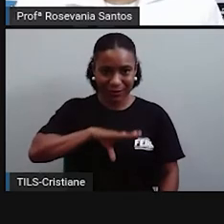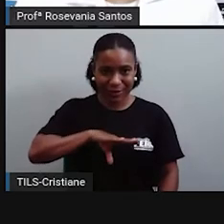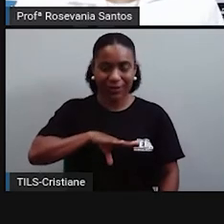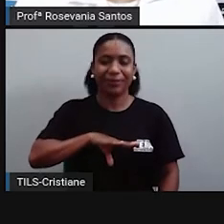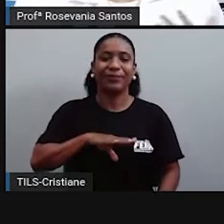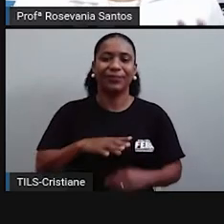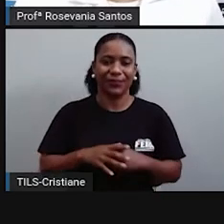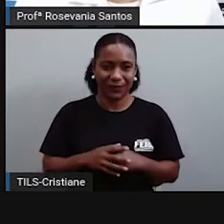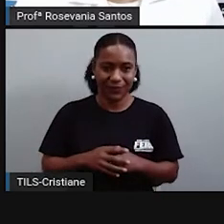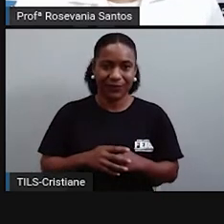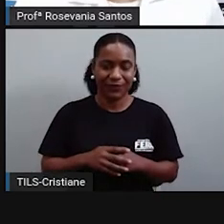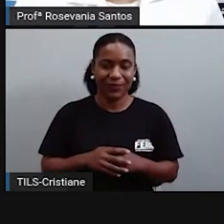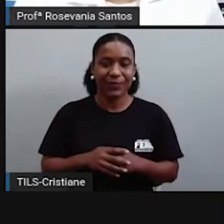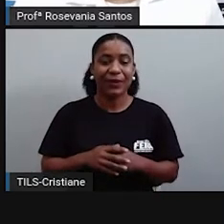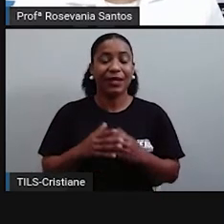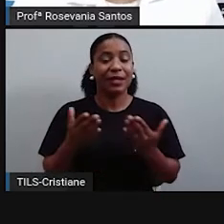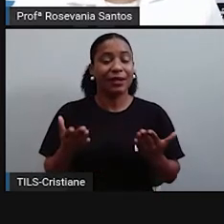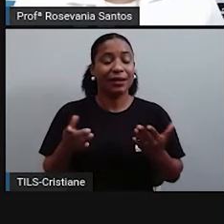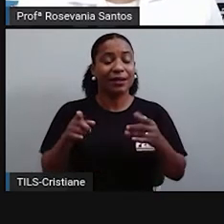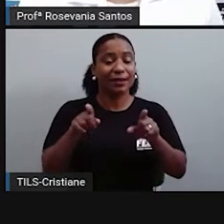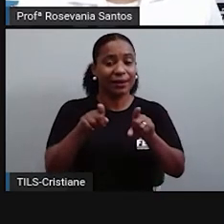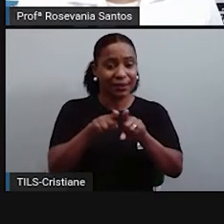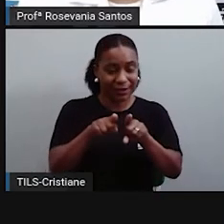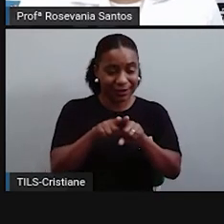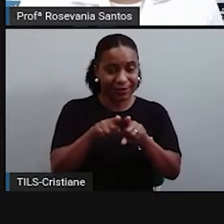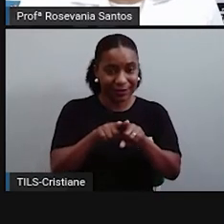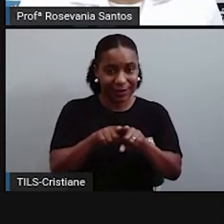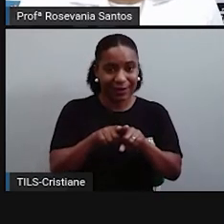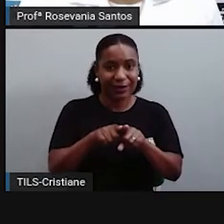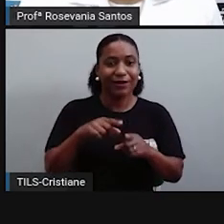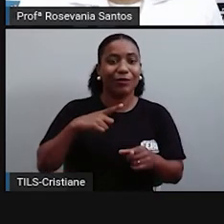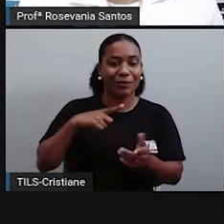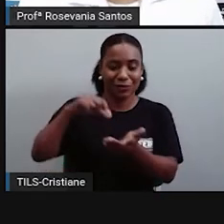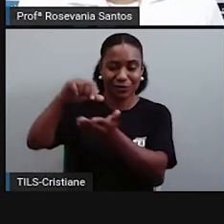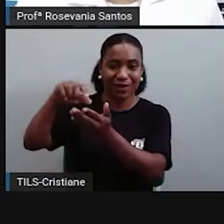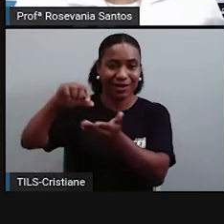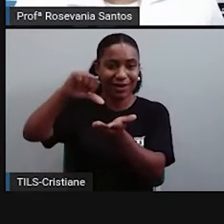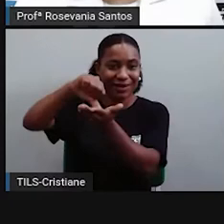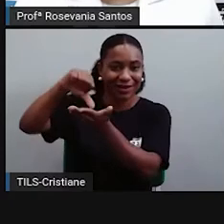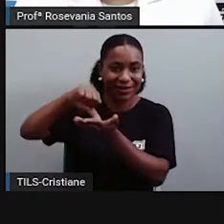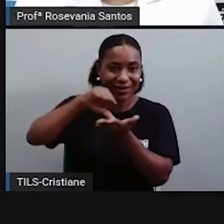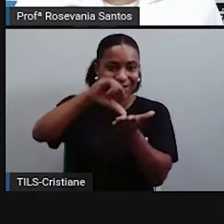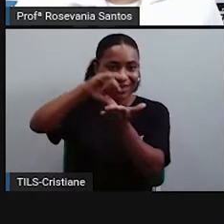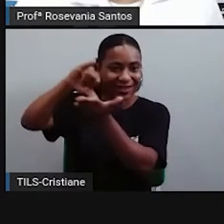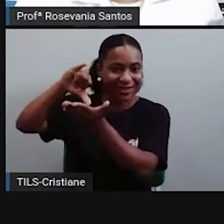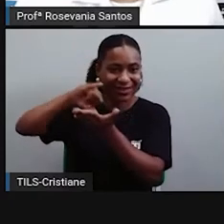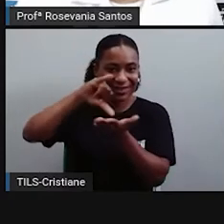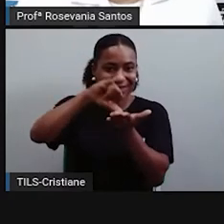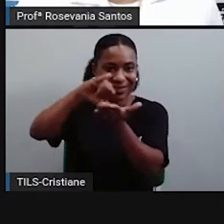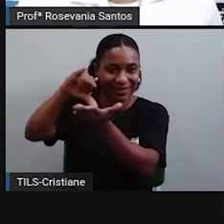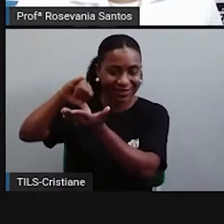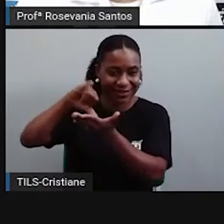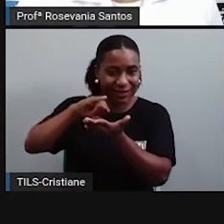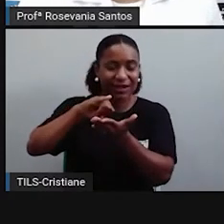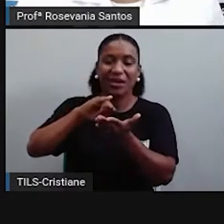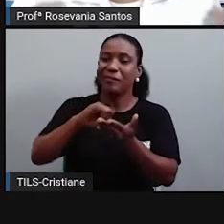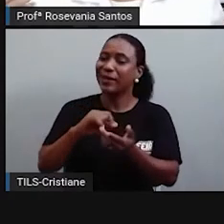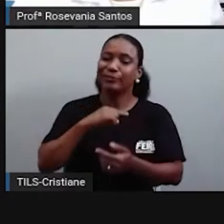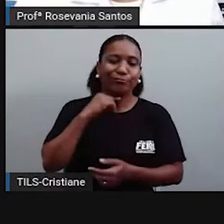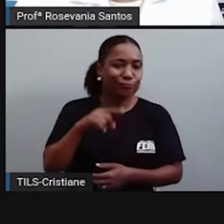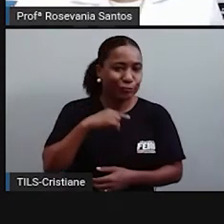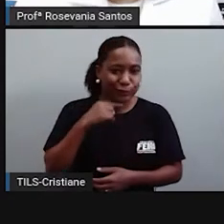espanha, e também depois dividiu o decapitamento da Edicadas, que é no estado de 1900, que é o nome de Deus,